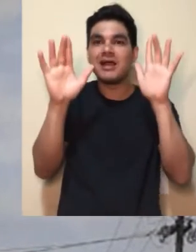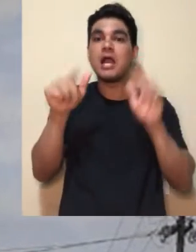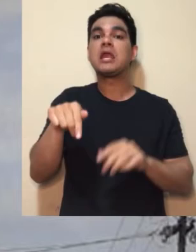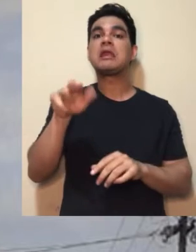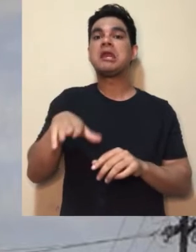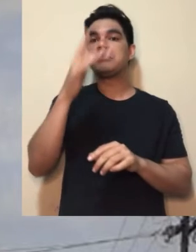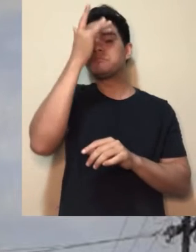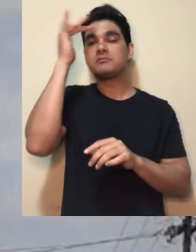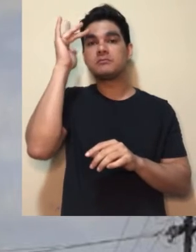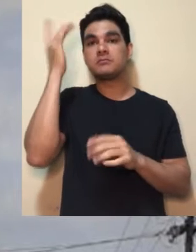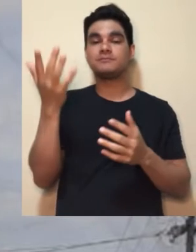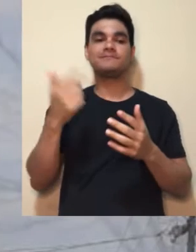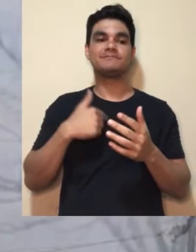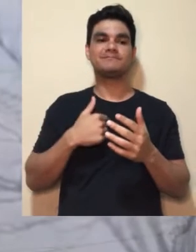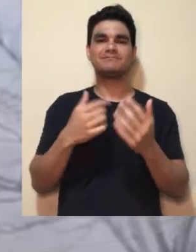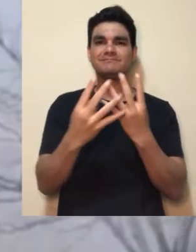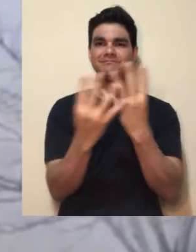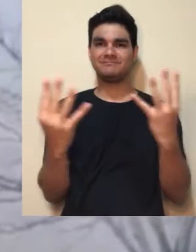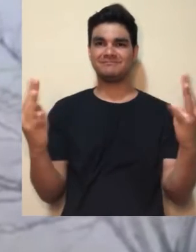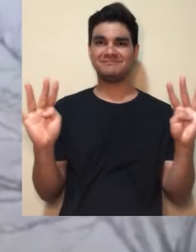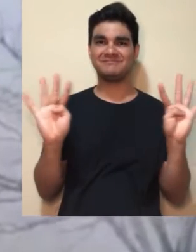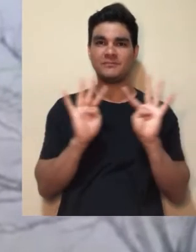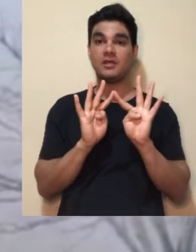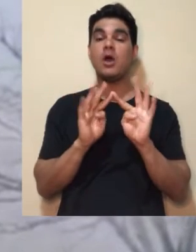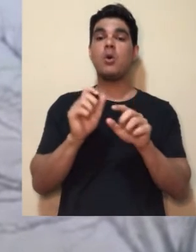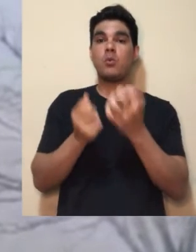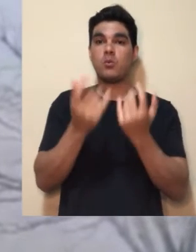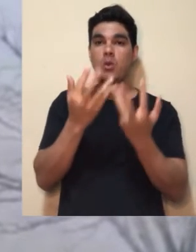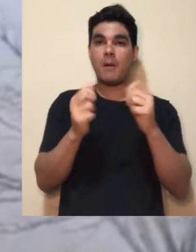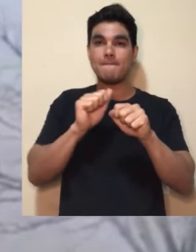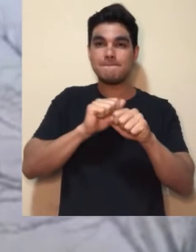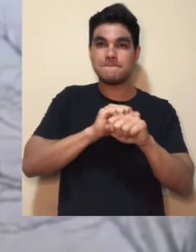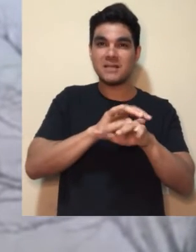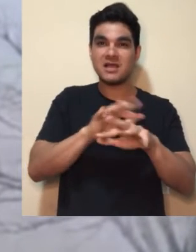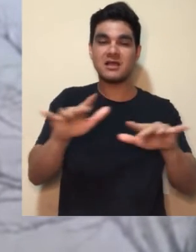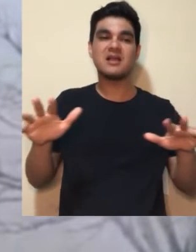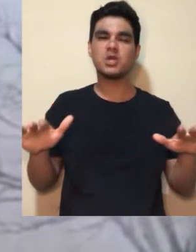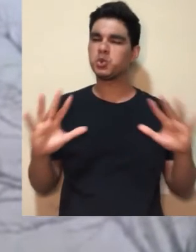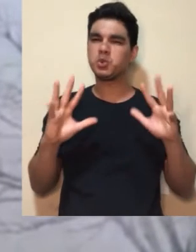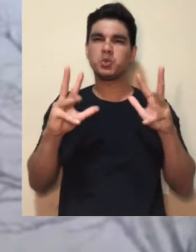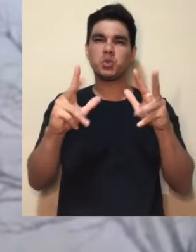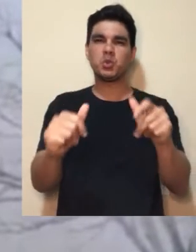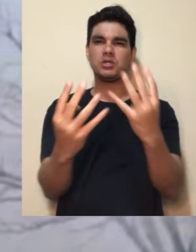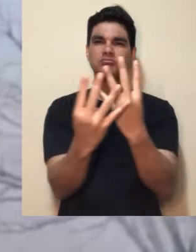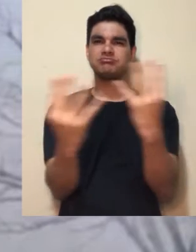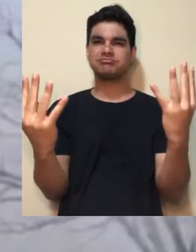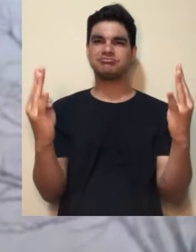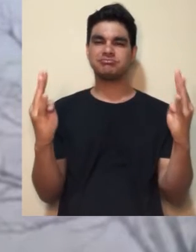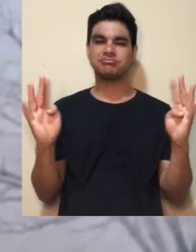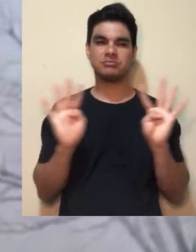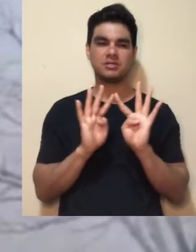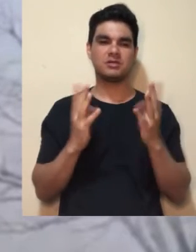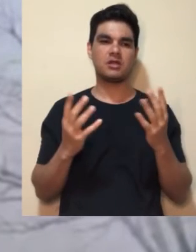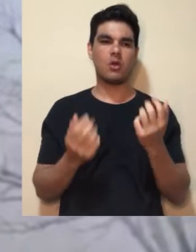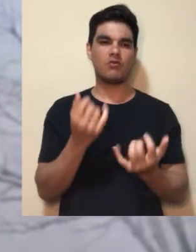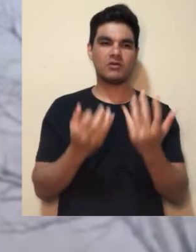e coloca fogo. Aí pegou assim na nossa cerca que a gente tinha, que era de madeira, e queimou a nossa